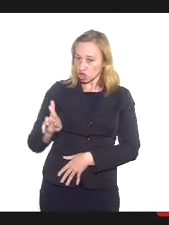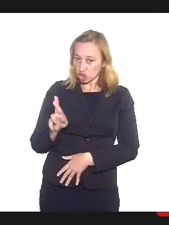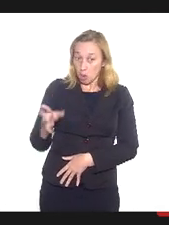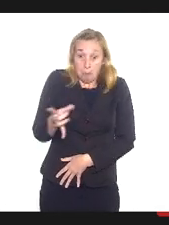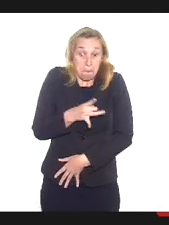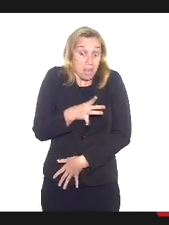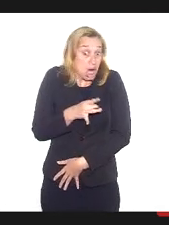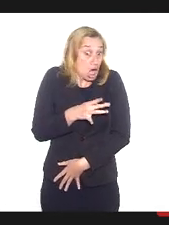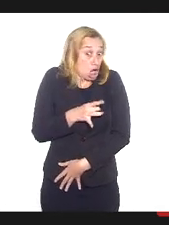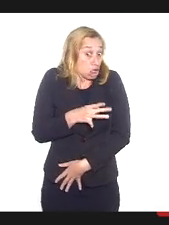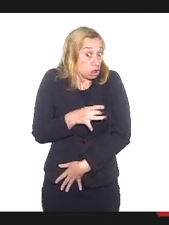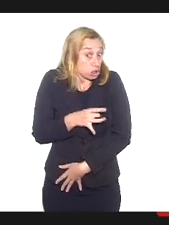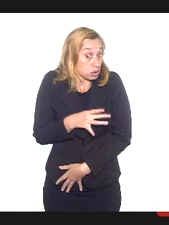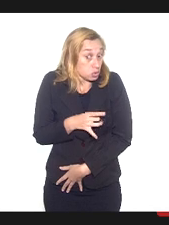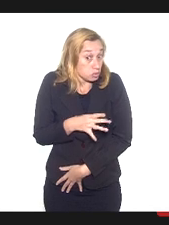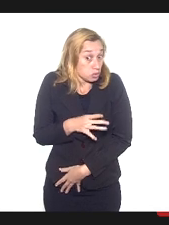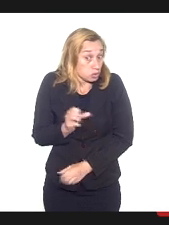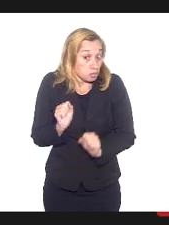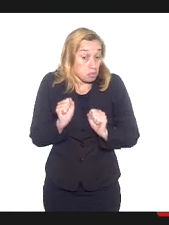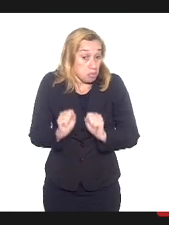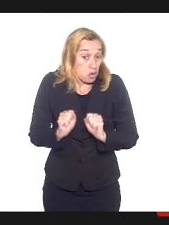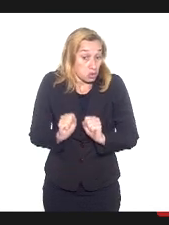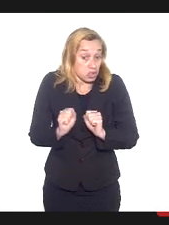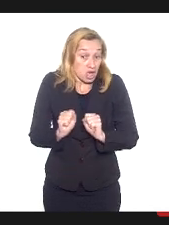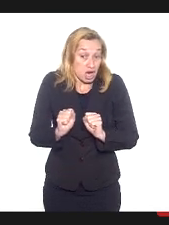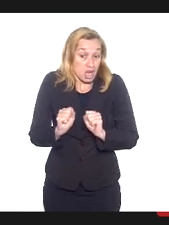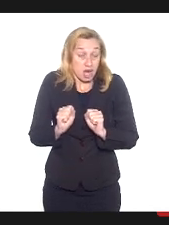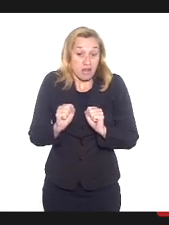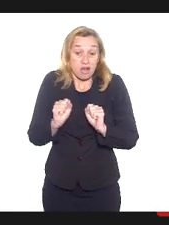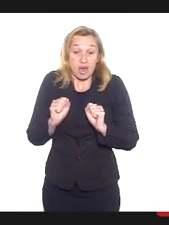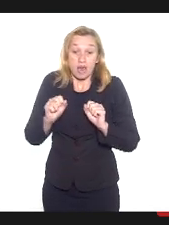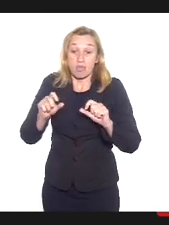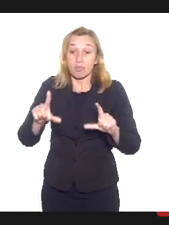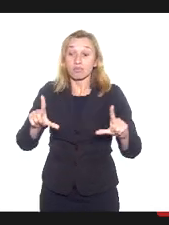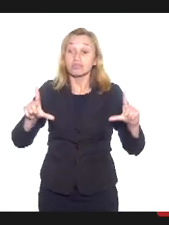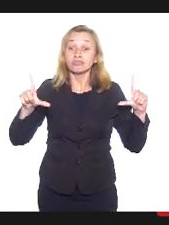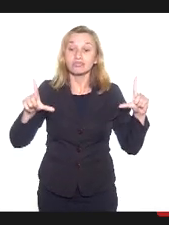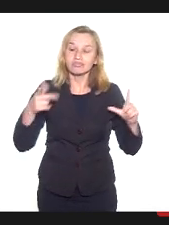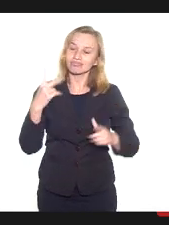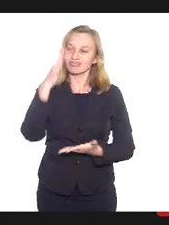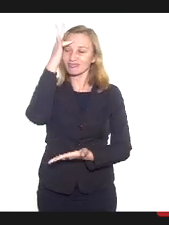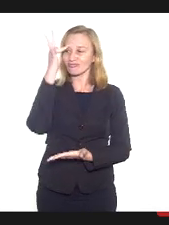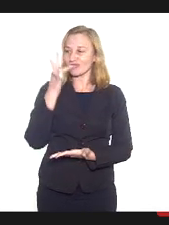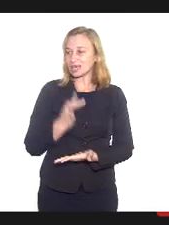medo de poder ostentar em público a sua fé.